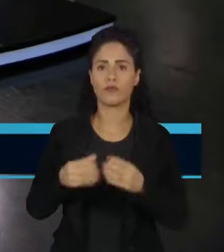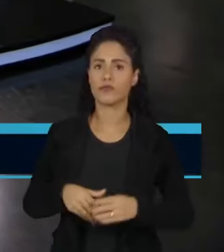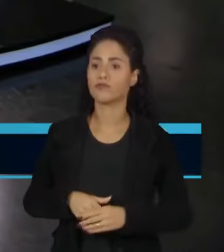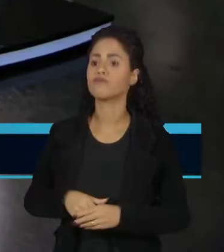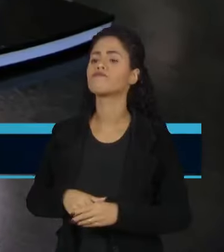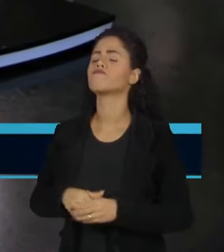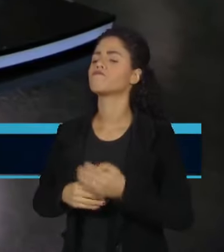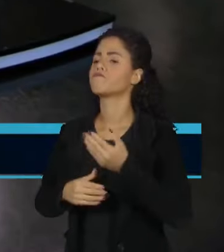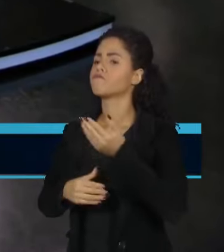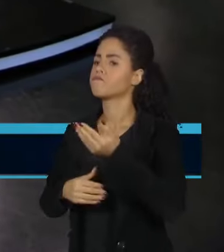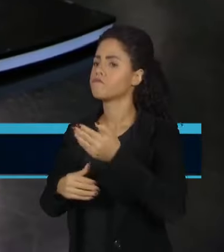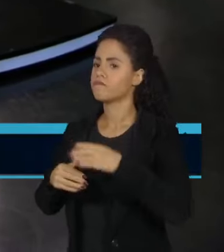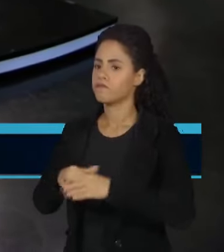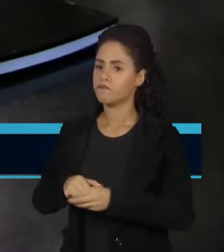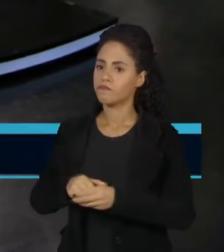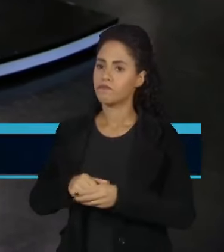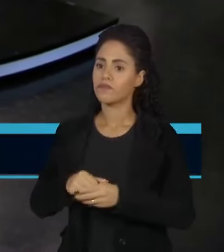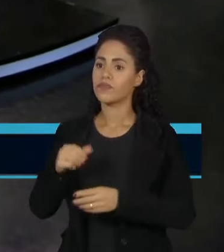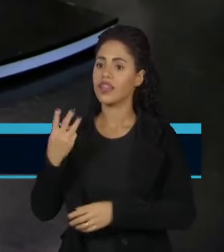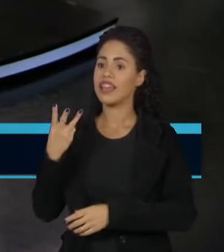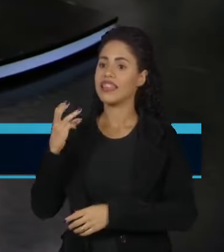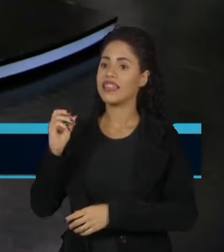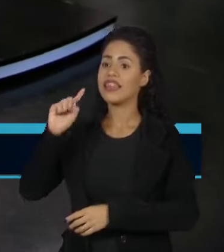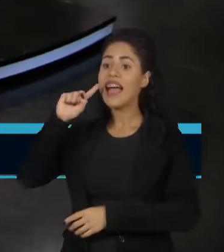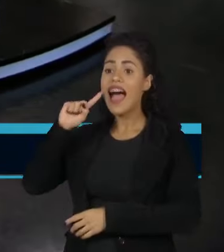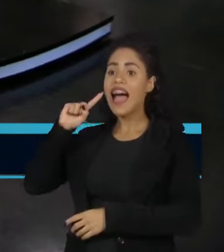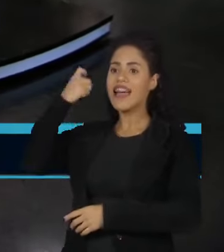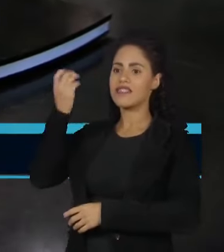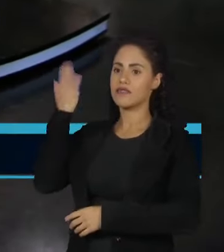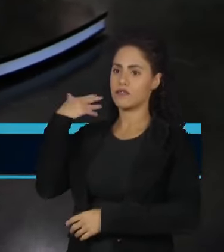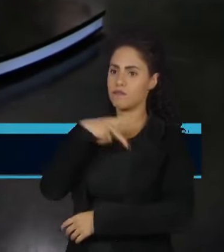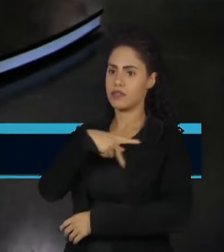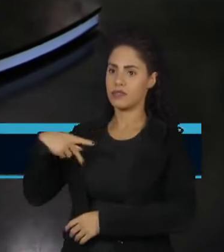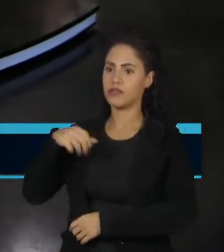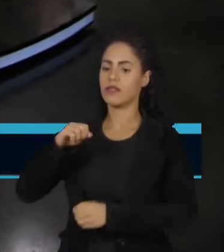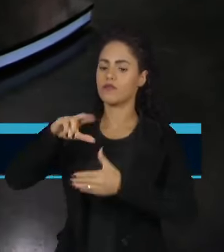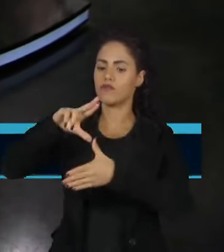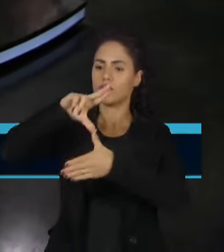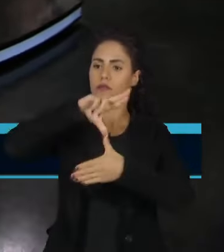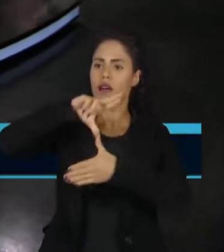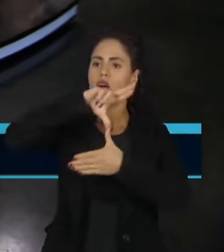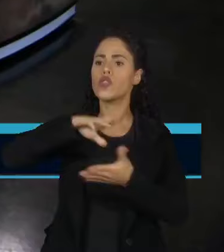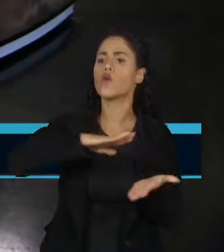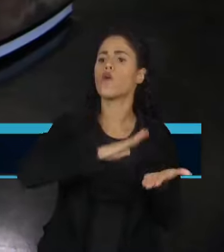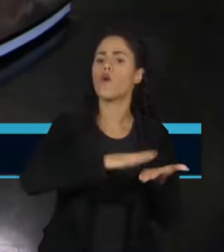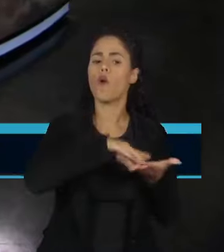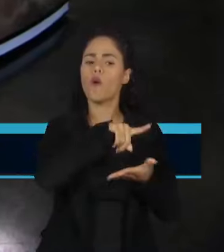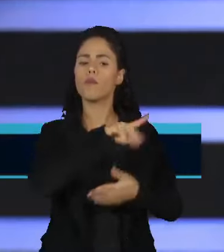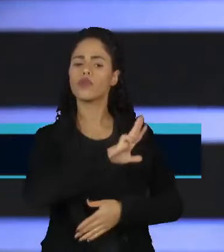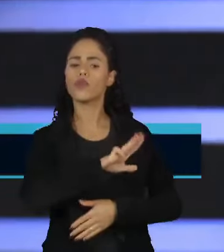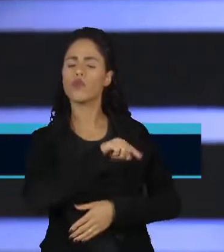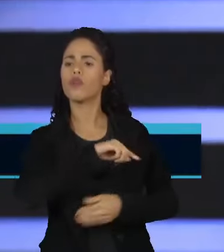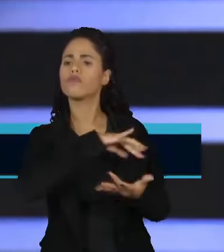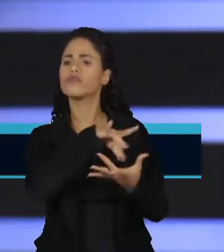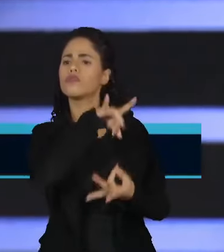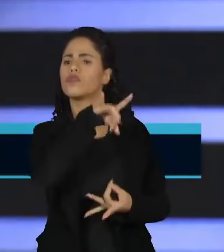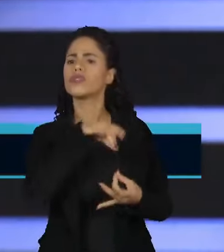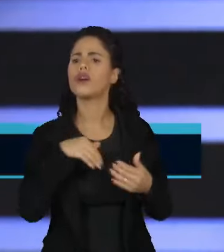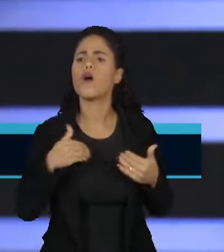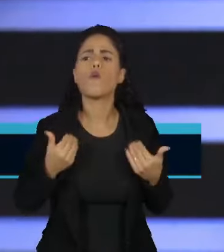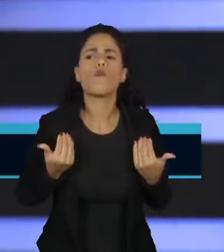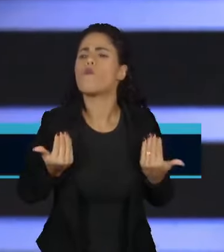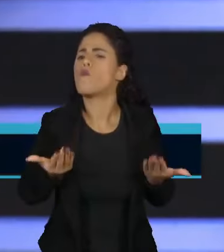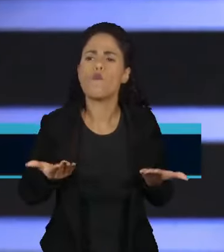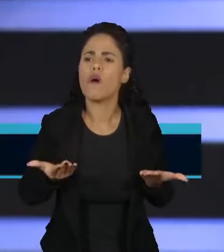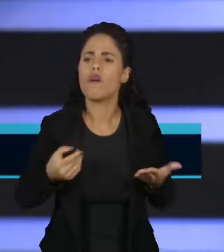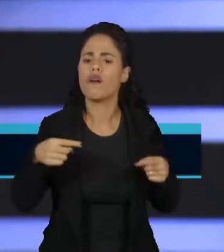Professor, 30 ex-presidentes latinos cobram de Lula o compromisso com a democracia. Qual seria a resposta